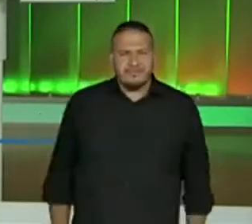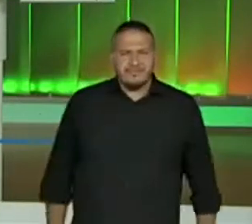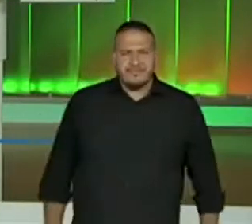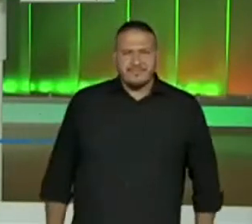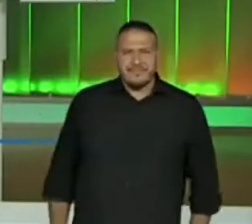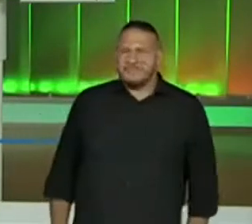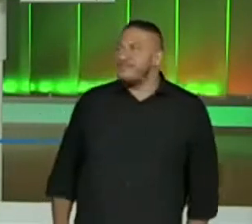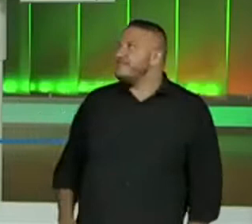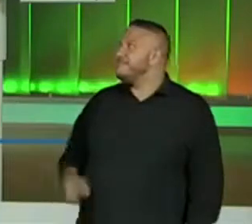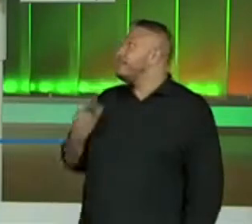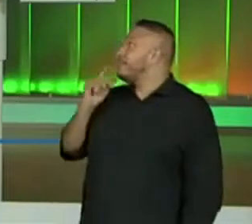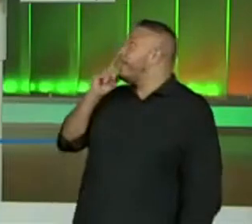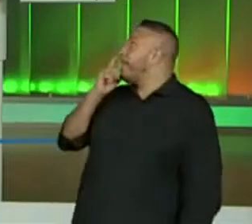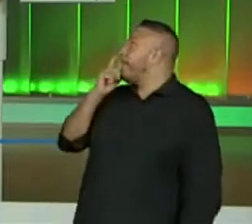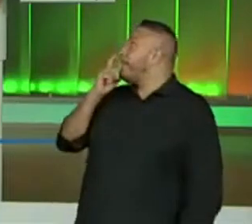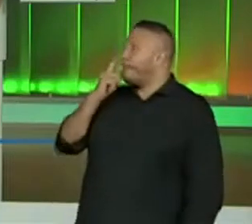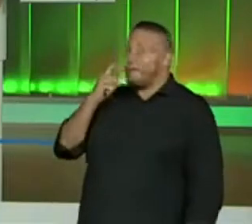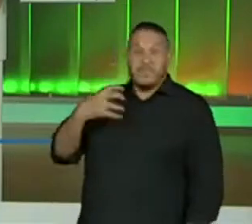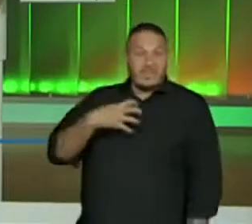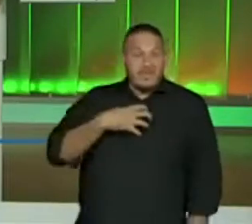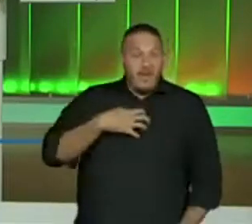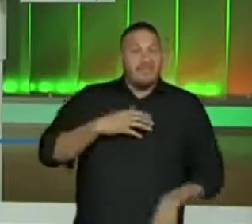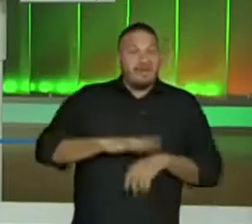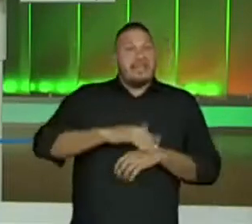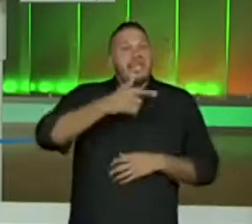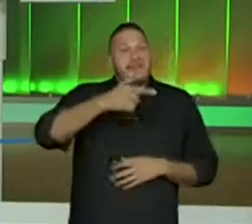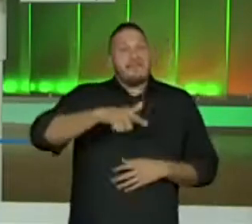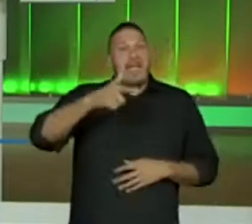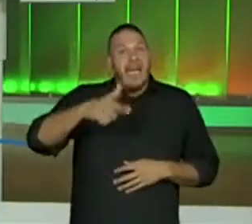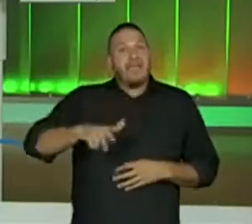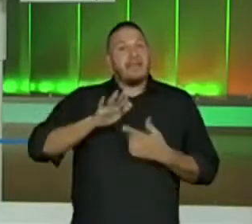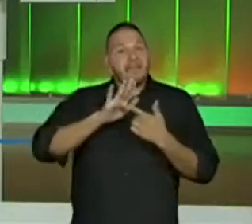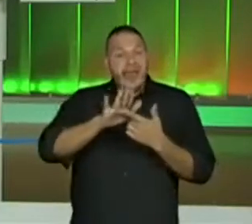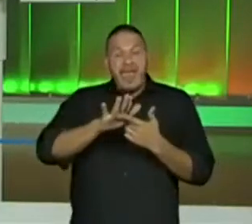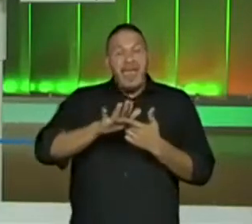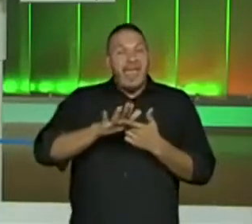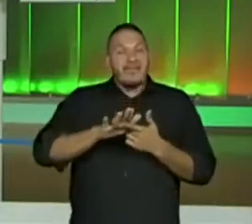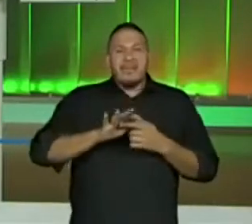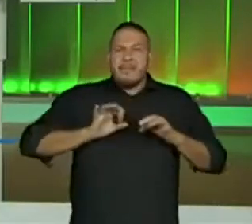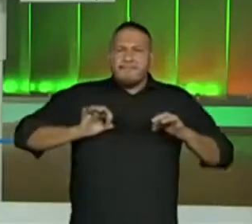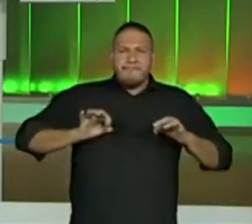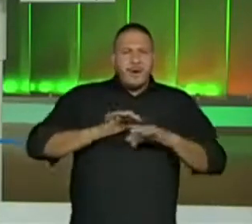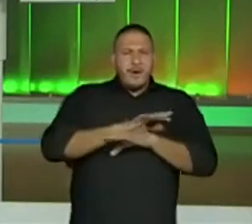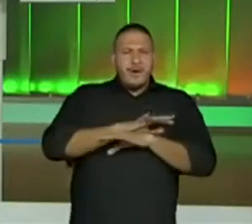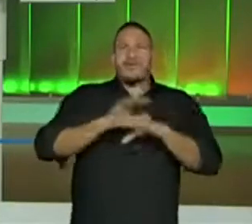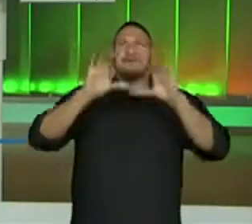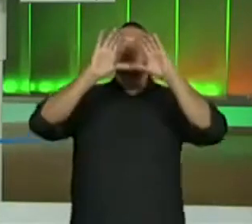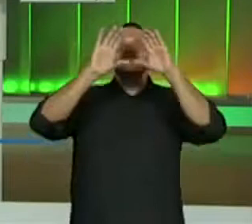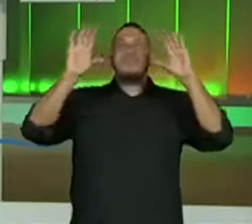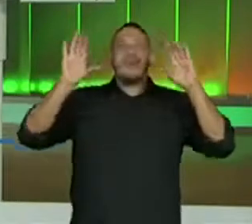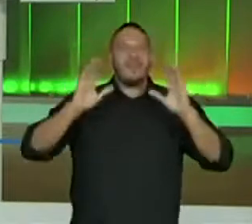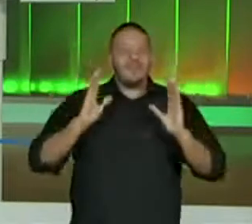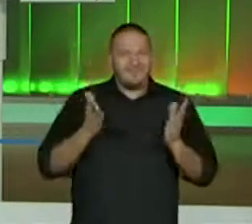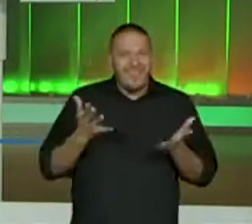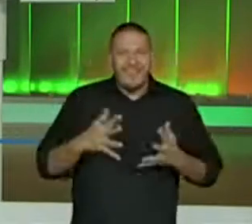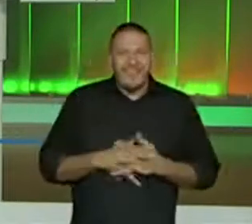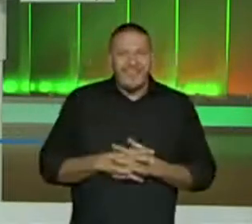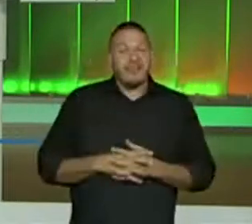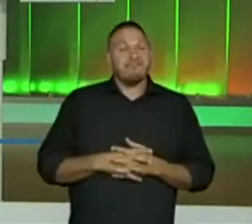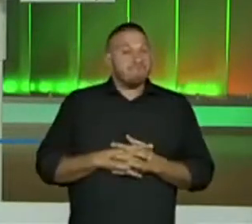a medida que ela se repete no céu que ela aparece completamente no céu não é mesmo com uma